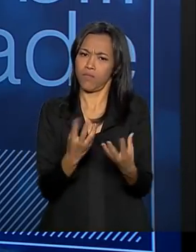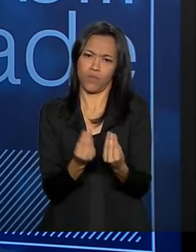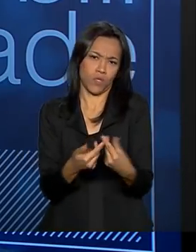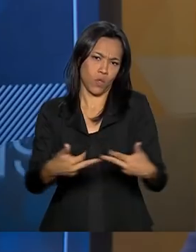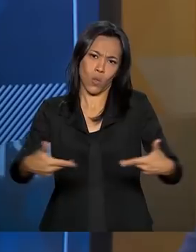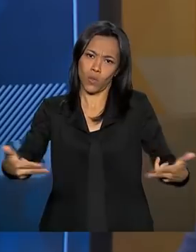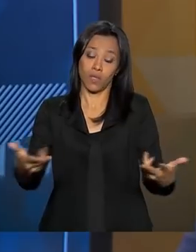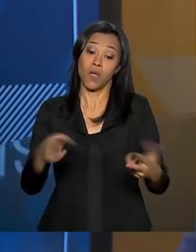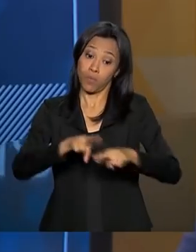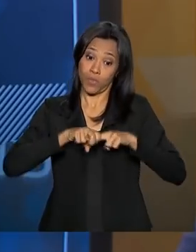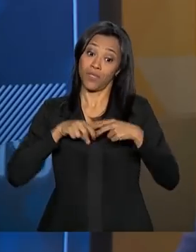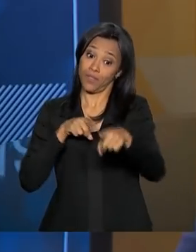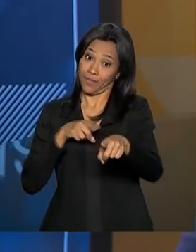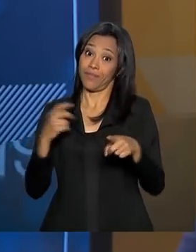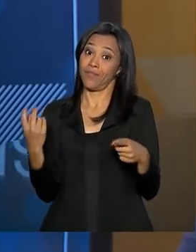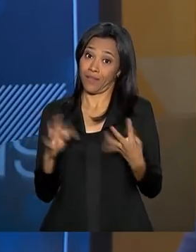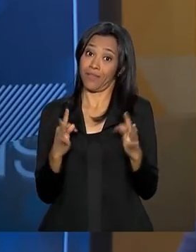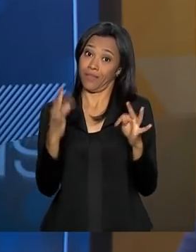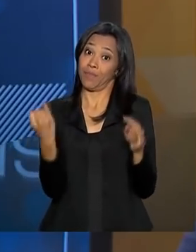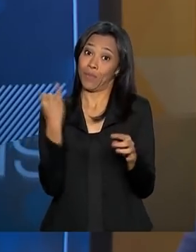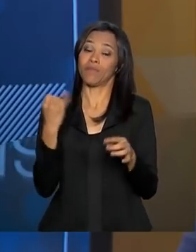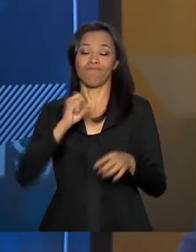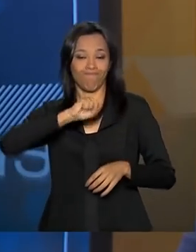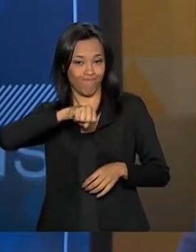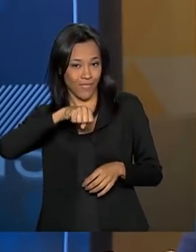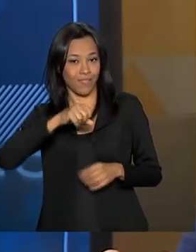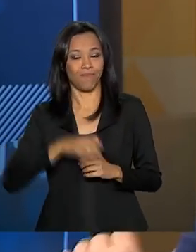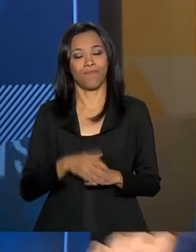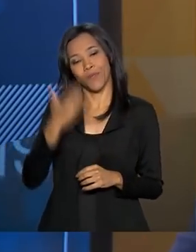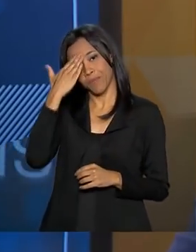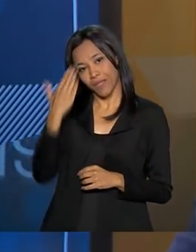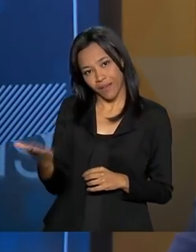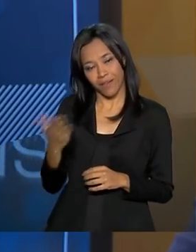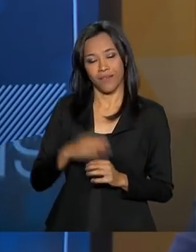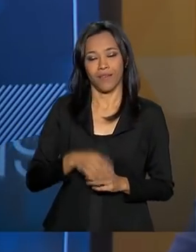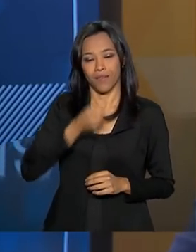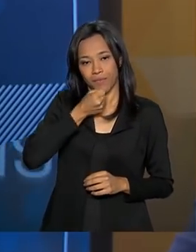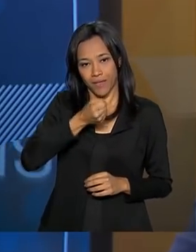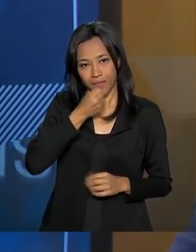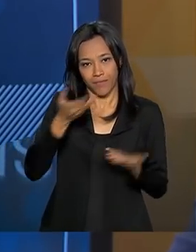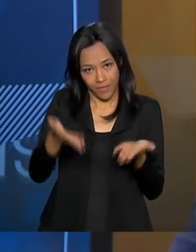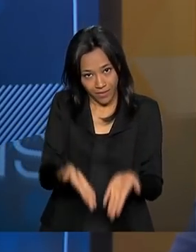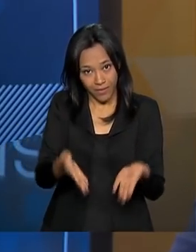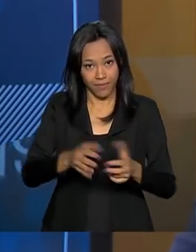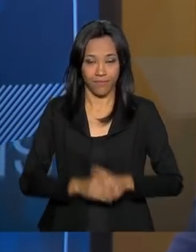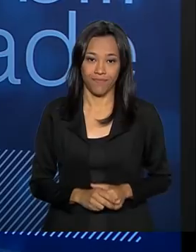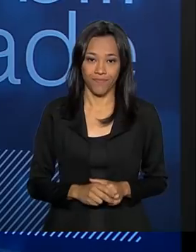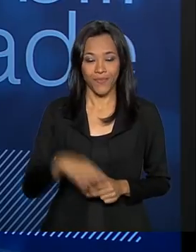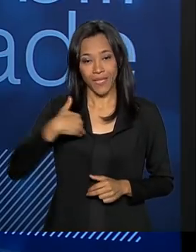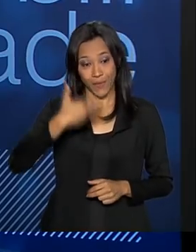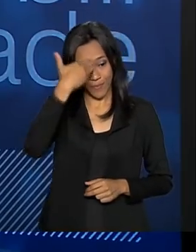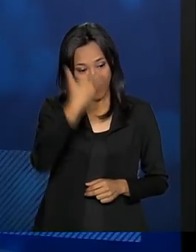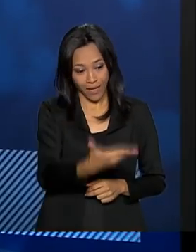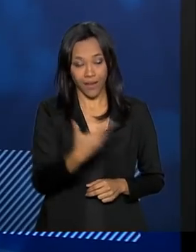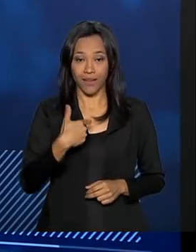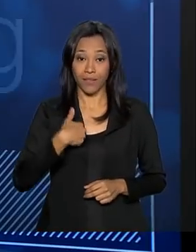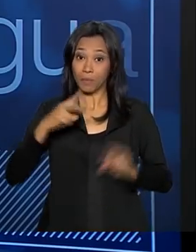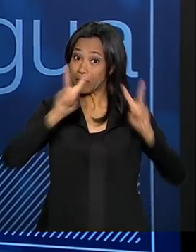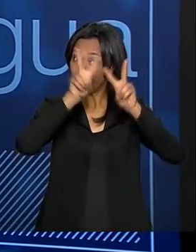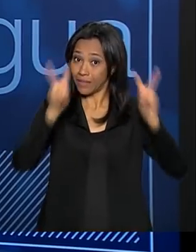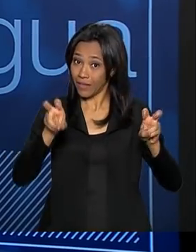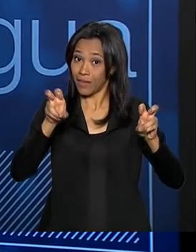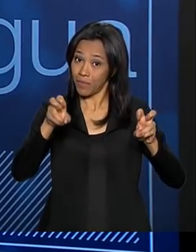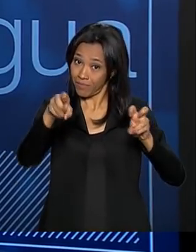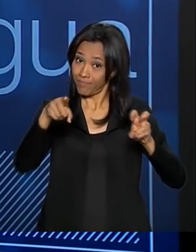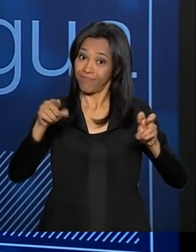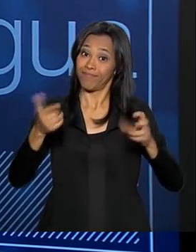É por isso que a tecnologia é importante. Exatamente. Secretário, muito obrigado pela sua presença aqui no Brasil em pauta. Obrigado por trazer o tema para o